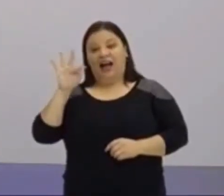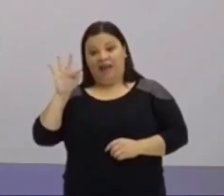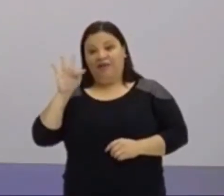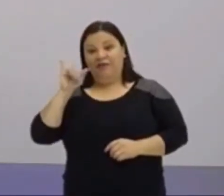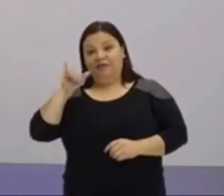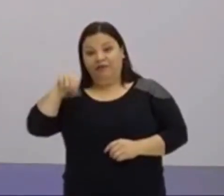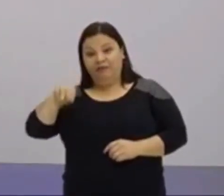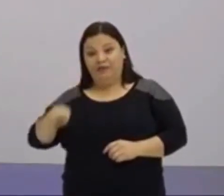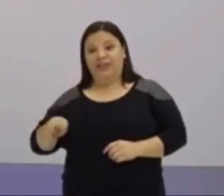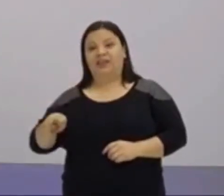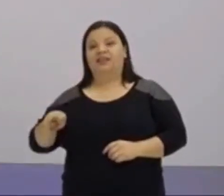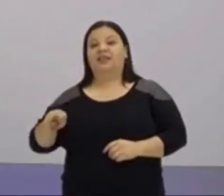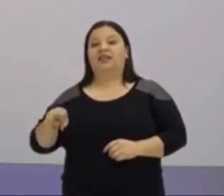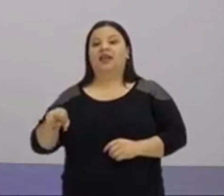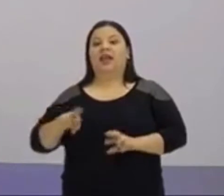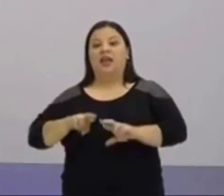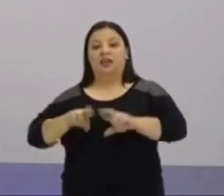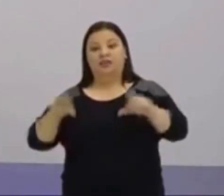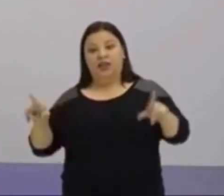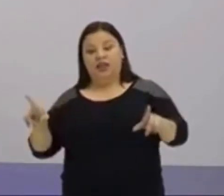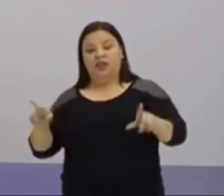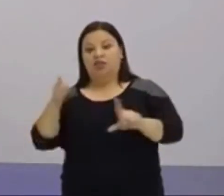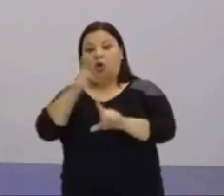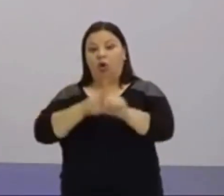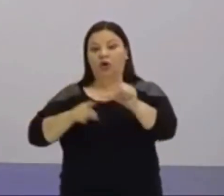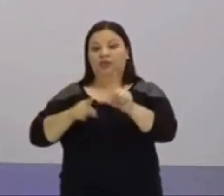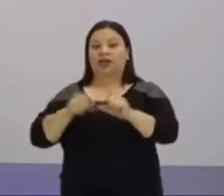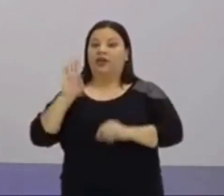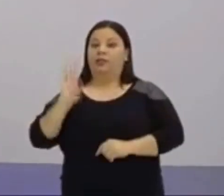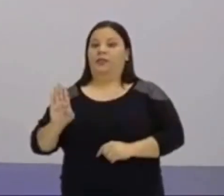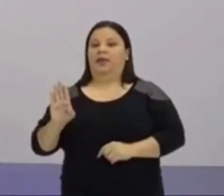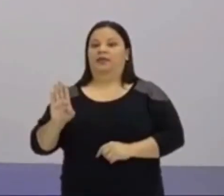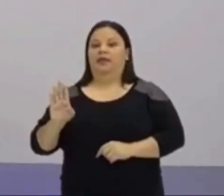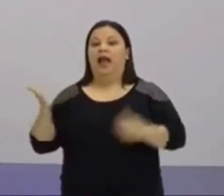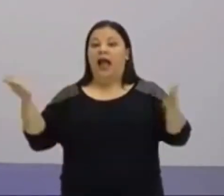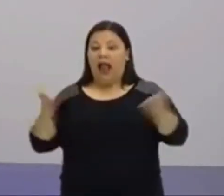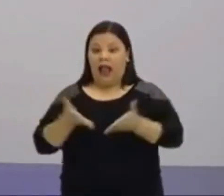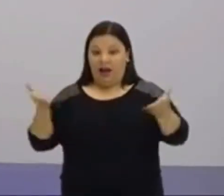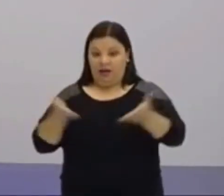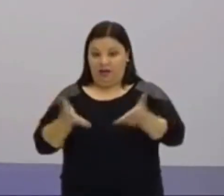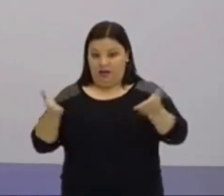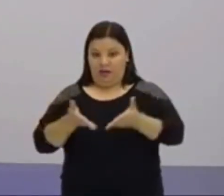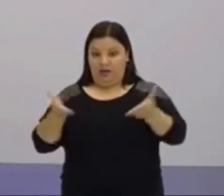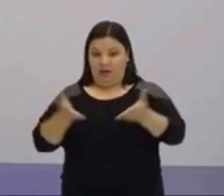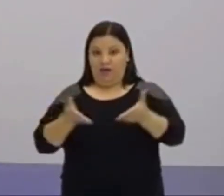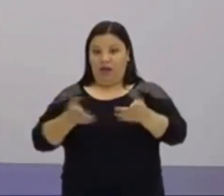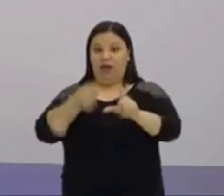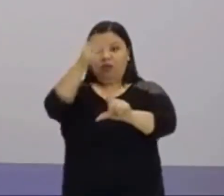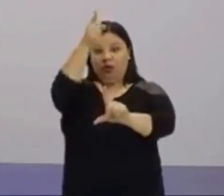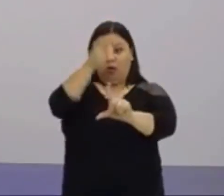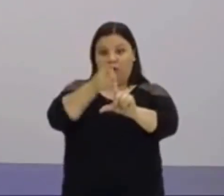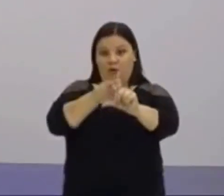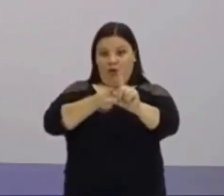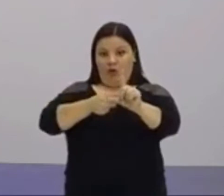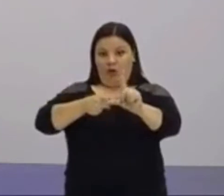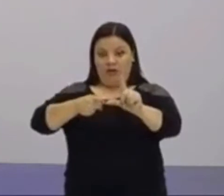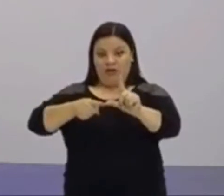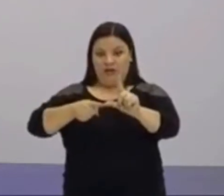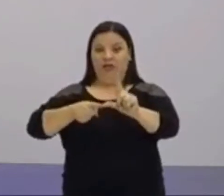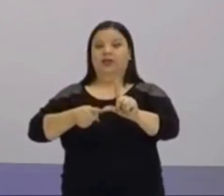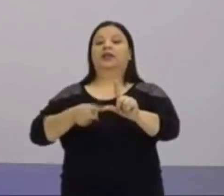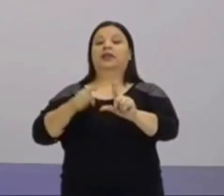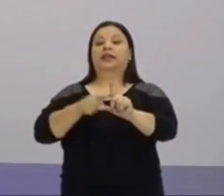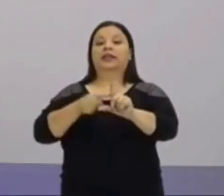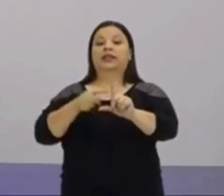afim, ele é o termo independente. Então, olha a relação aí. Em todas as situações, tanto a função do primeiro grau quanto do segundo